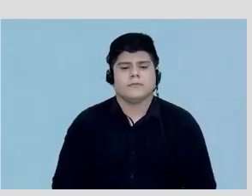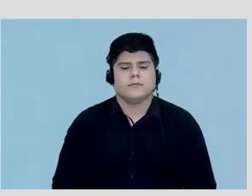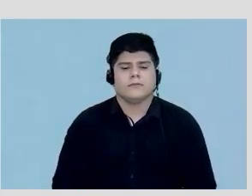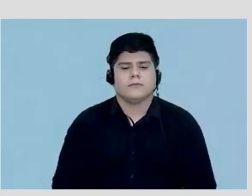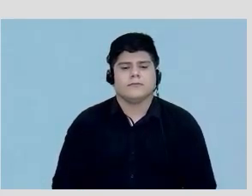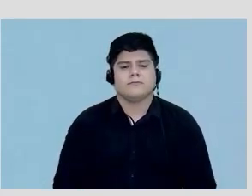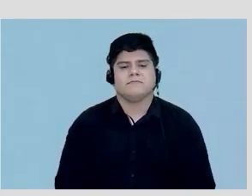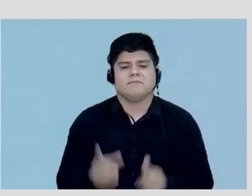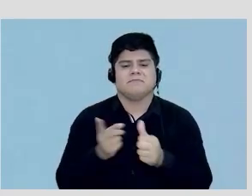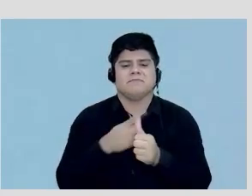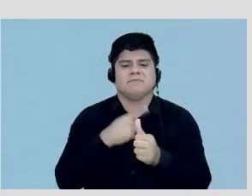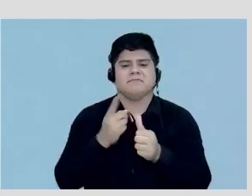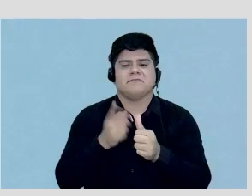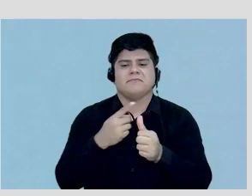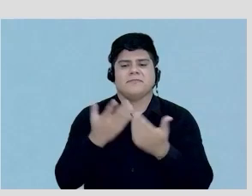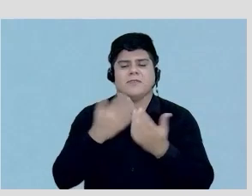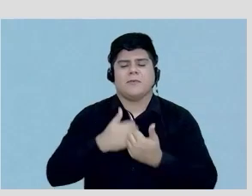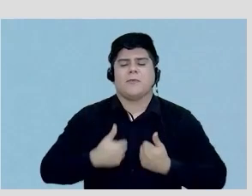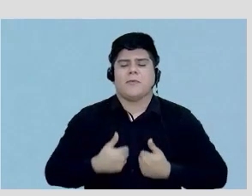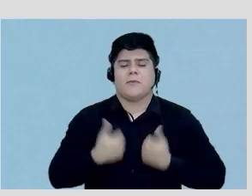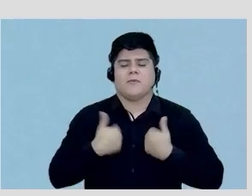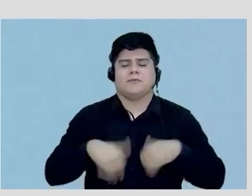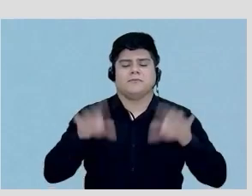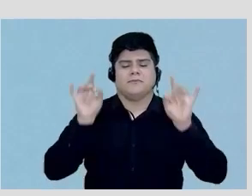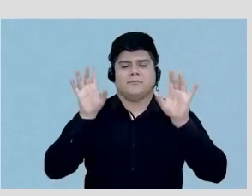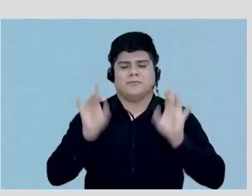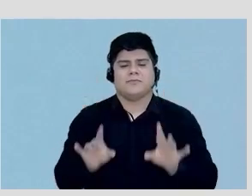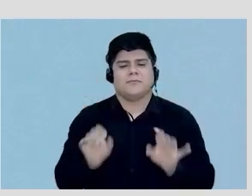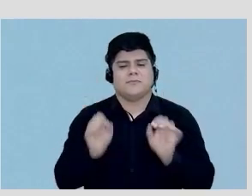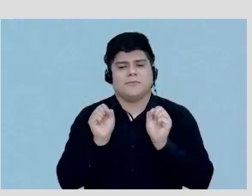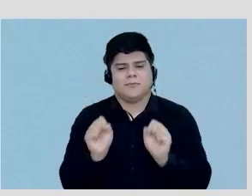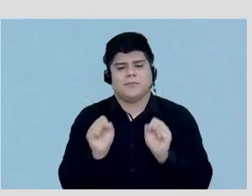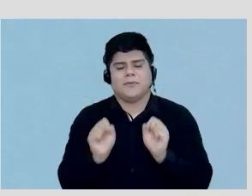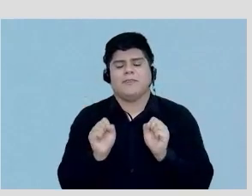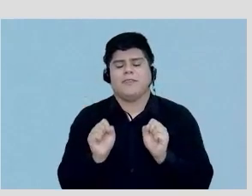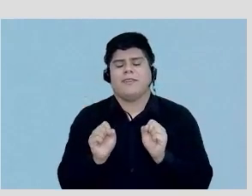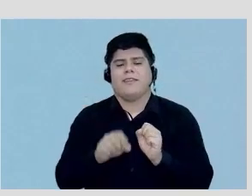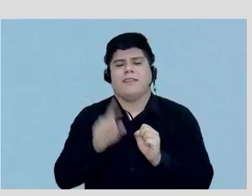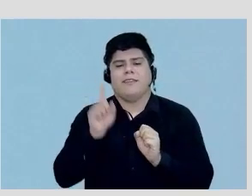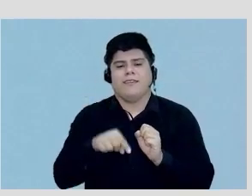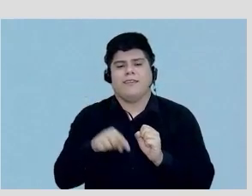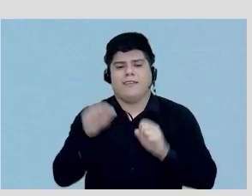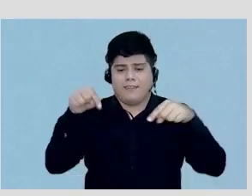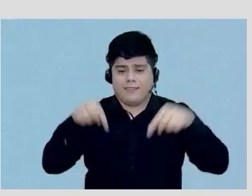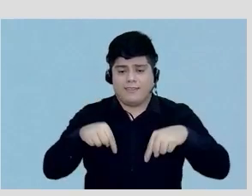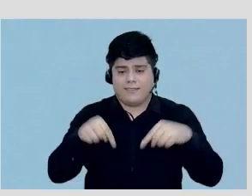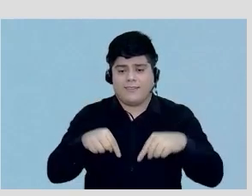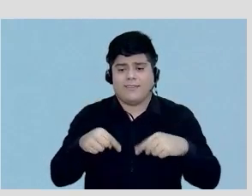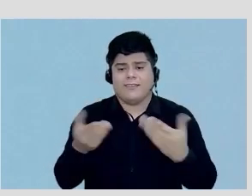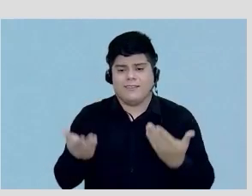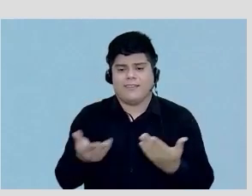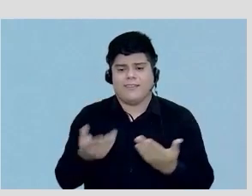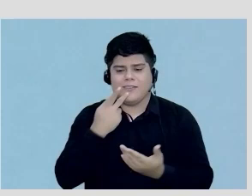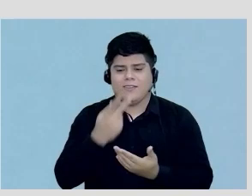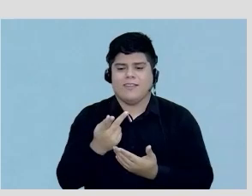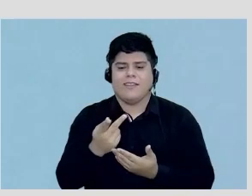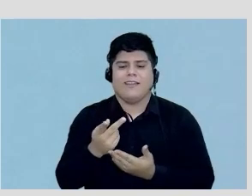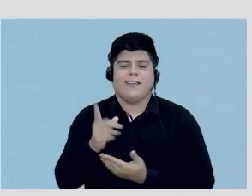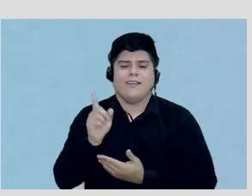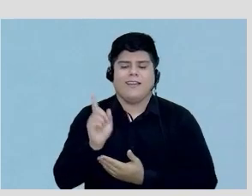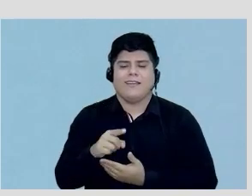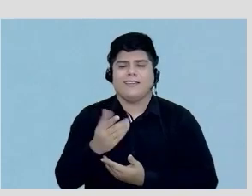primeiro é uma honra e um privilégio poder estar nesse momento que eu diria a vocês